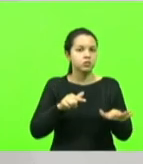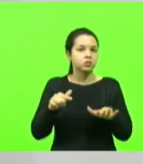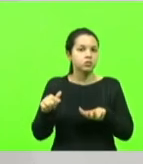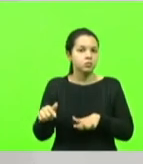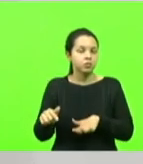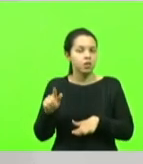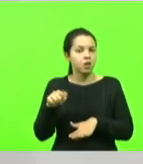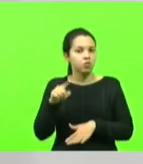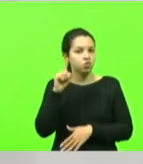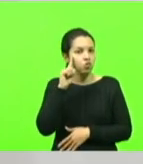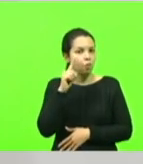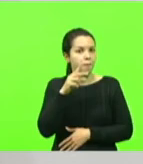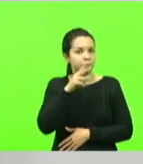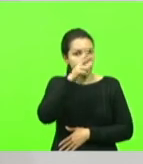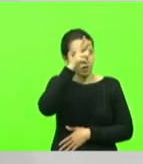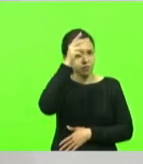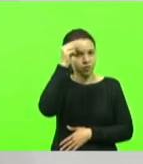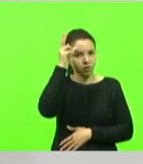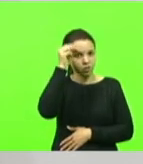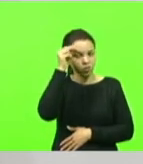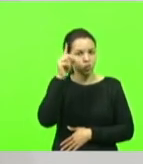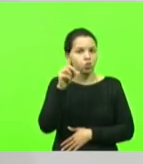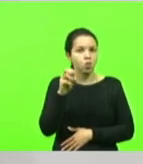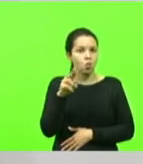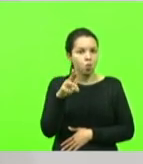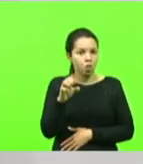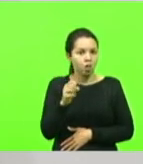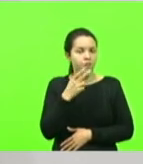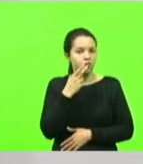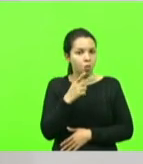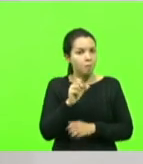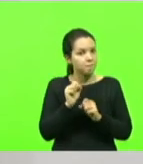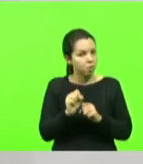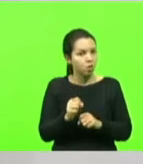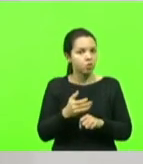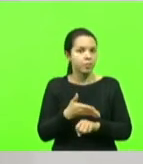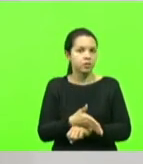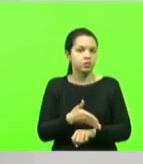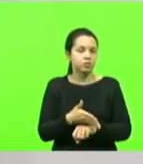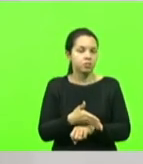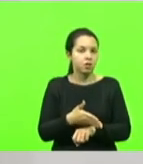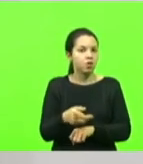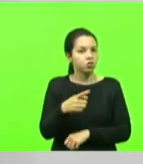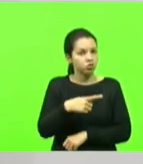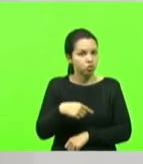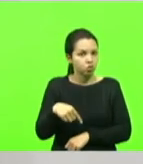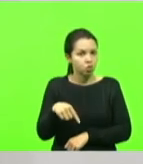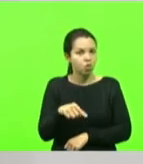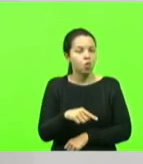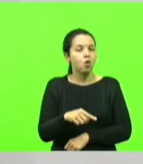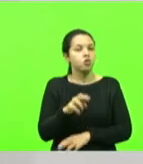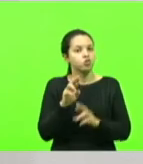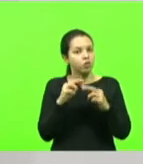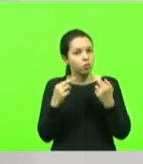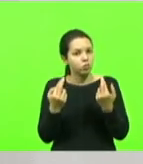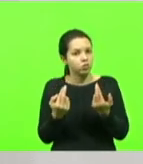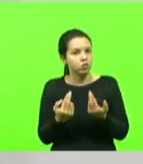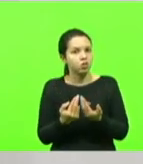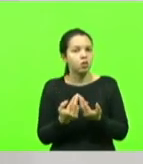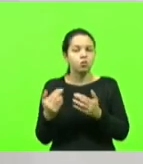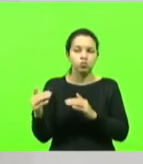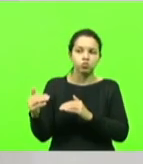datas que o prefeito Douglas disse que pode participar, para que nós vamos fazer essa reunião, com autoridades,